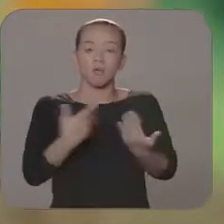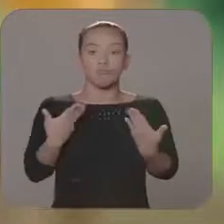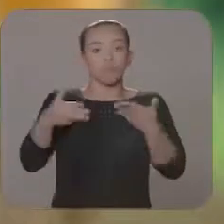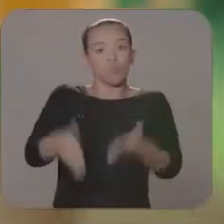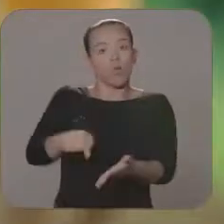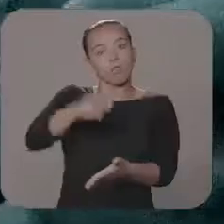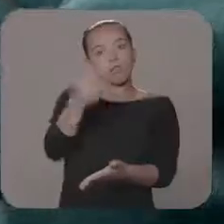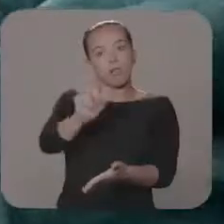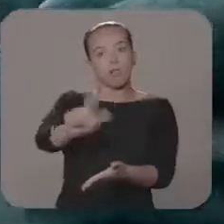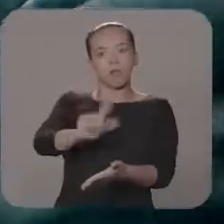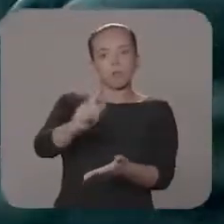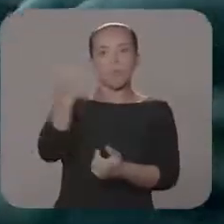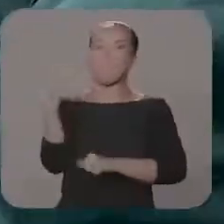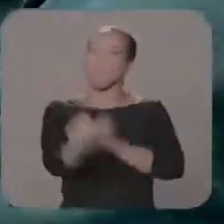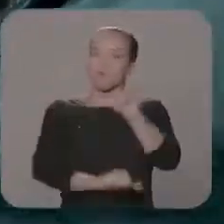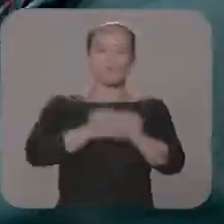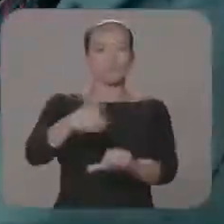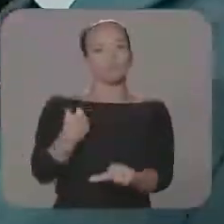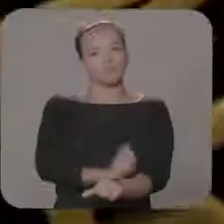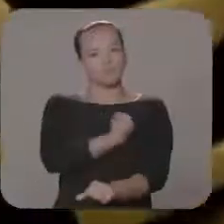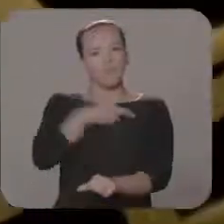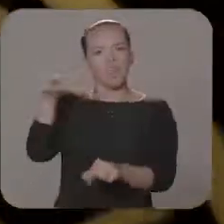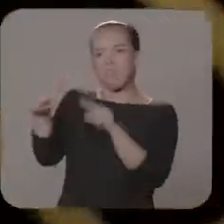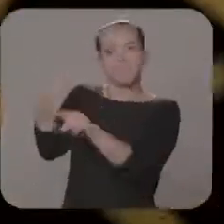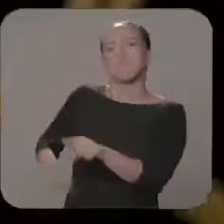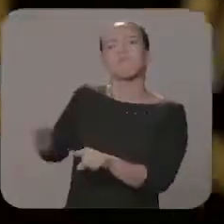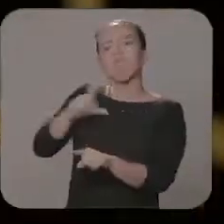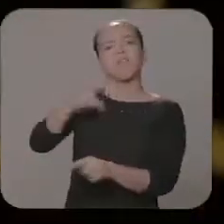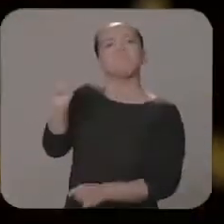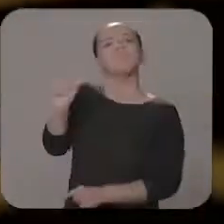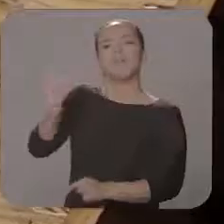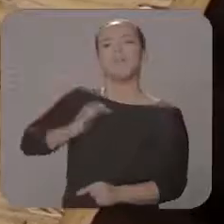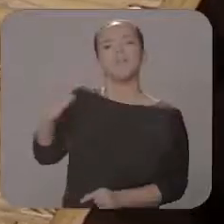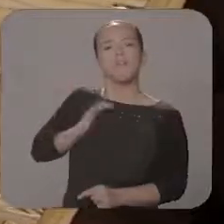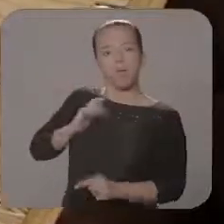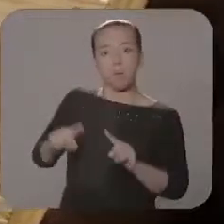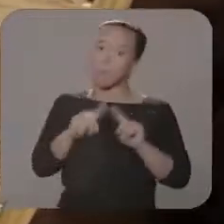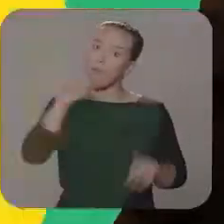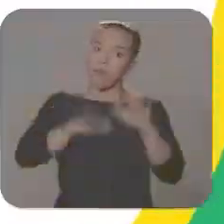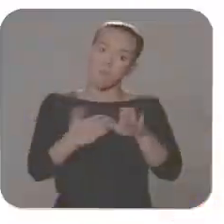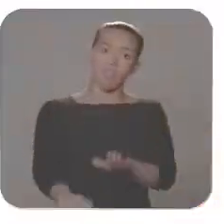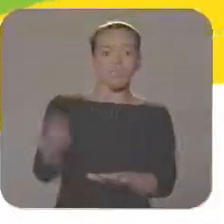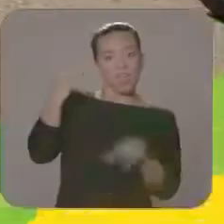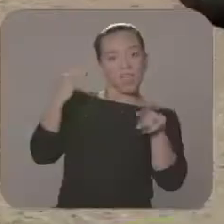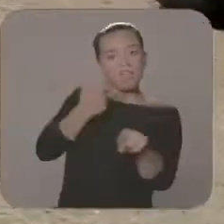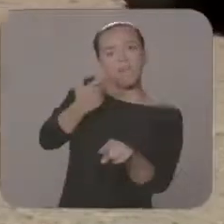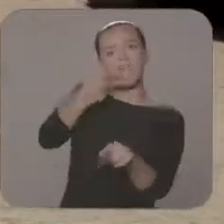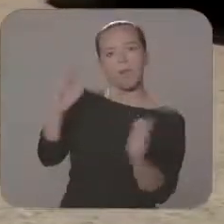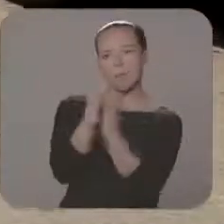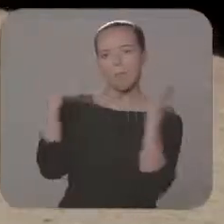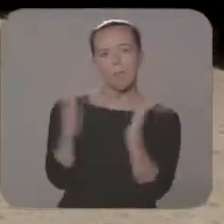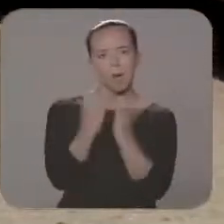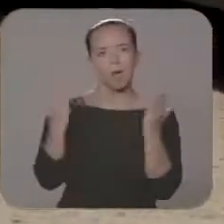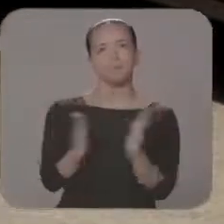saindo, isso é maravilhoso. Isso é o começo da mudança, né? Os policiais receberam armamentos e coletes individuais. 740